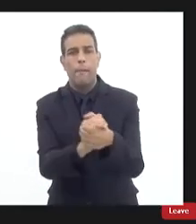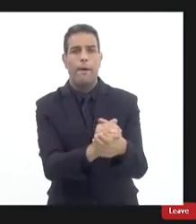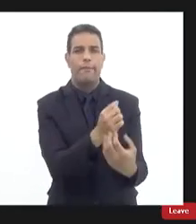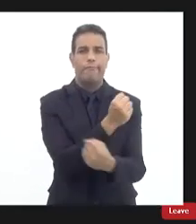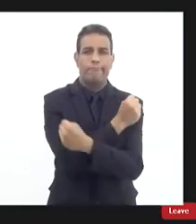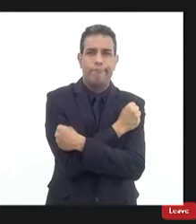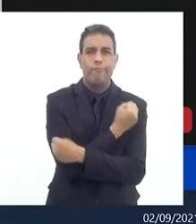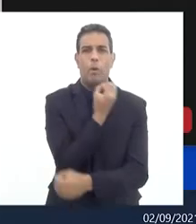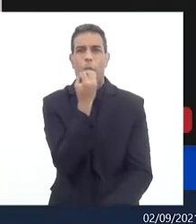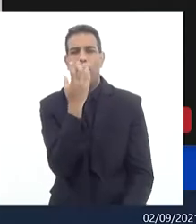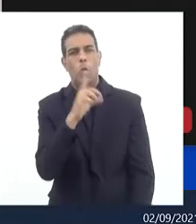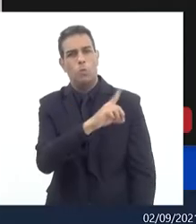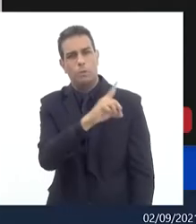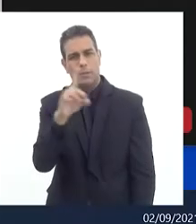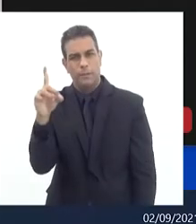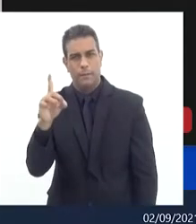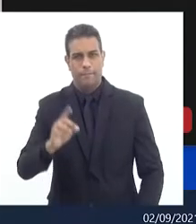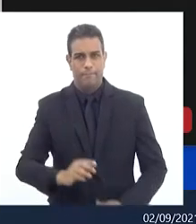bom dia